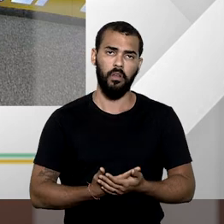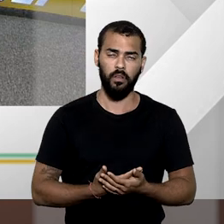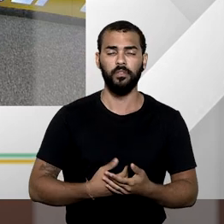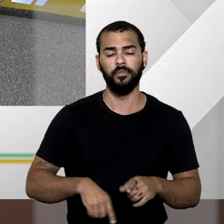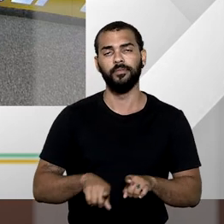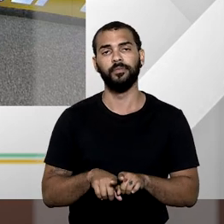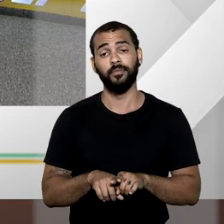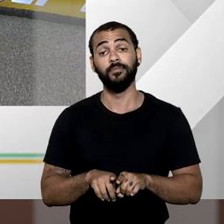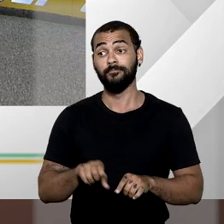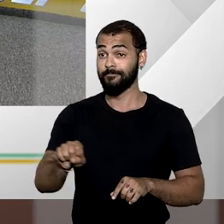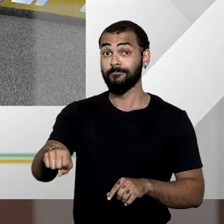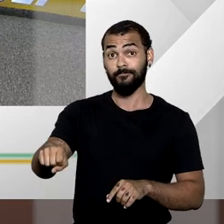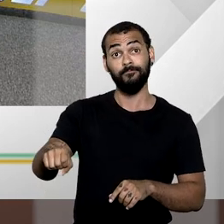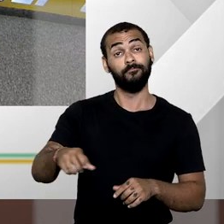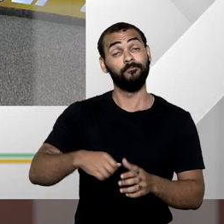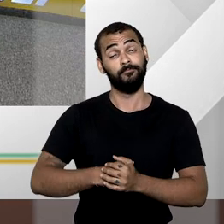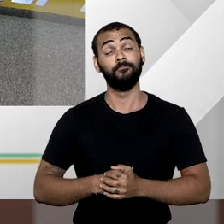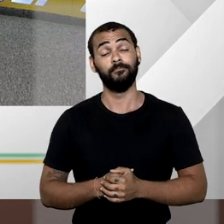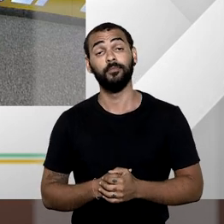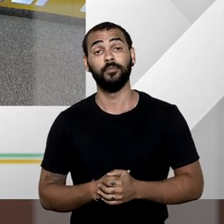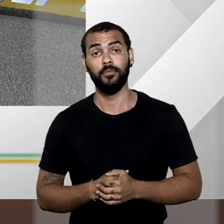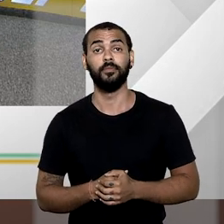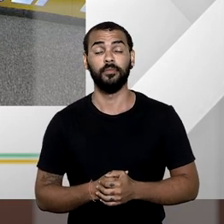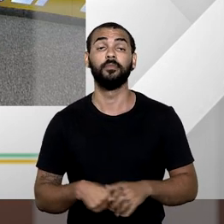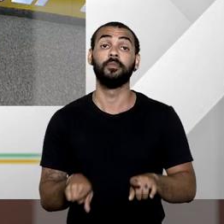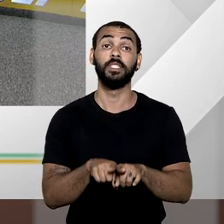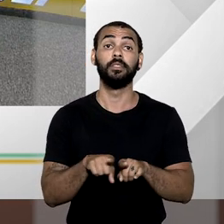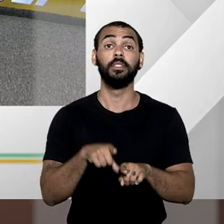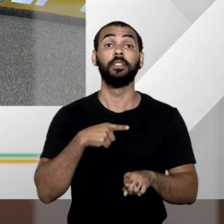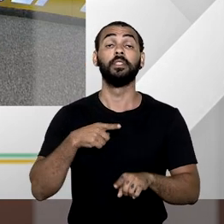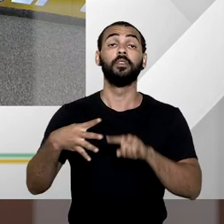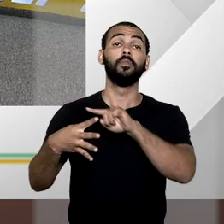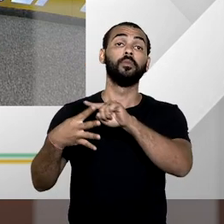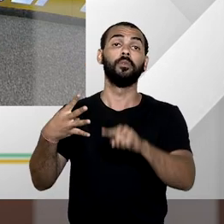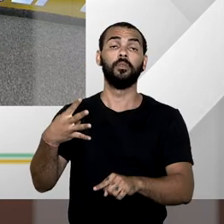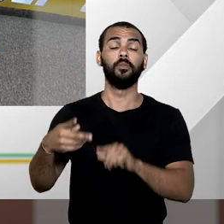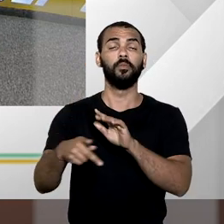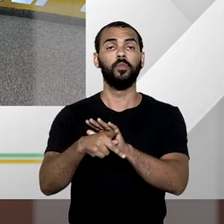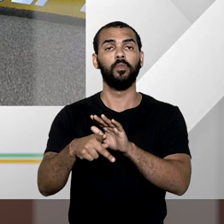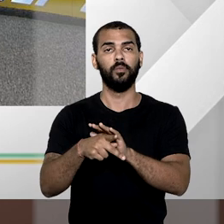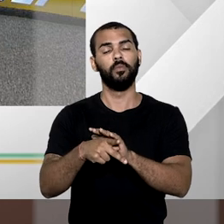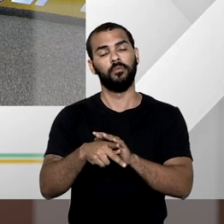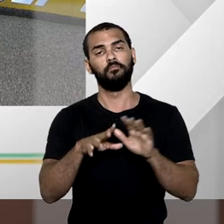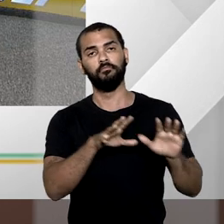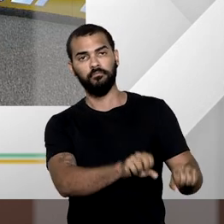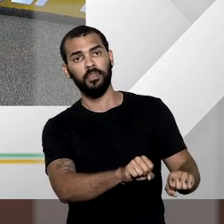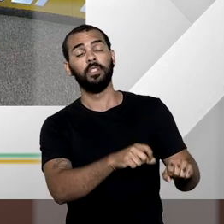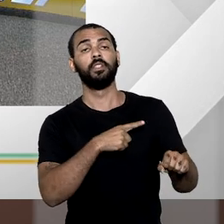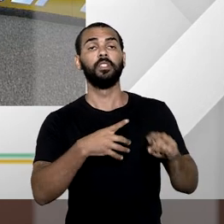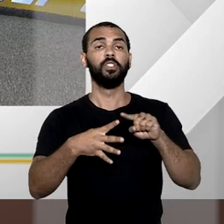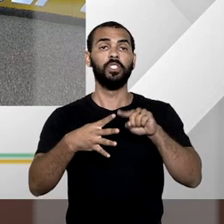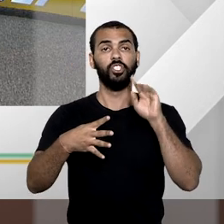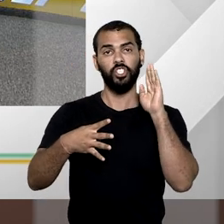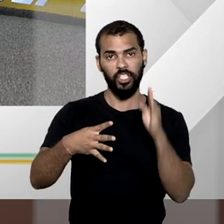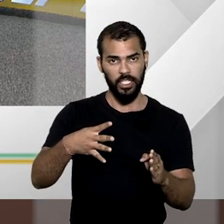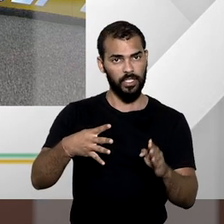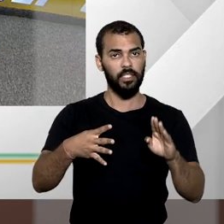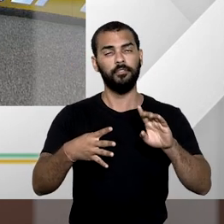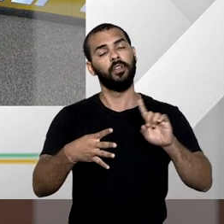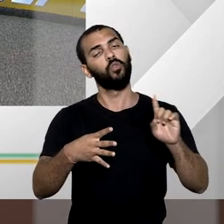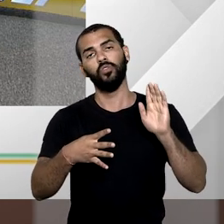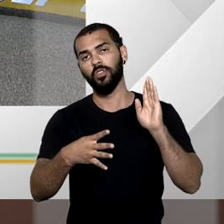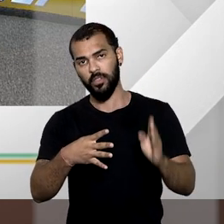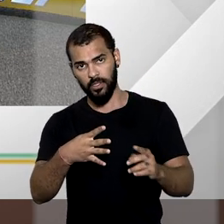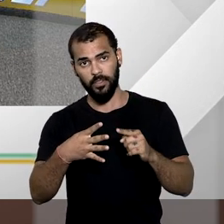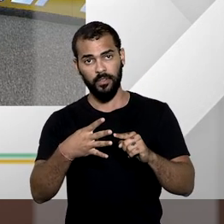É isso mesmo, Tiago Gumidi. E temos quatro tipos de desapropriação, direta, indireta,